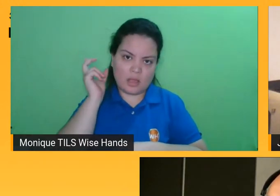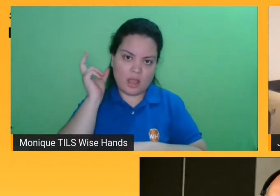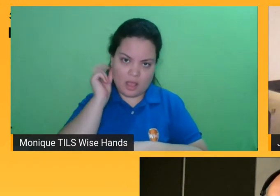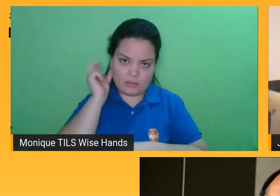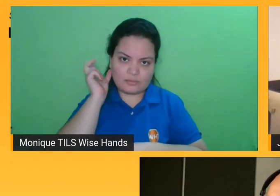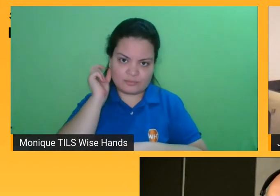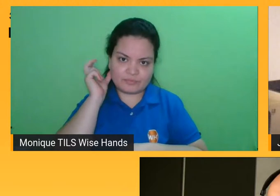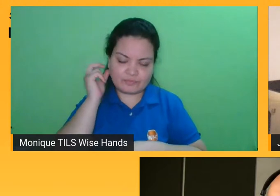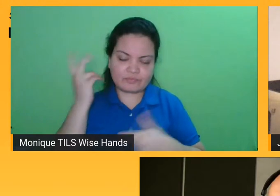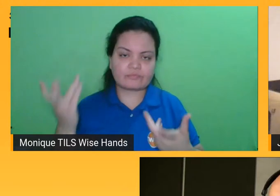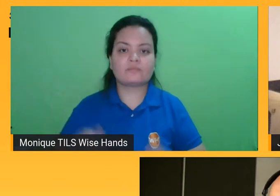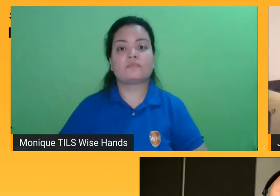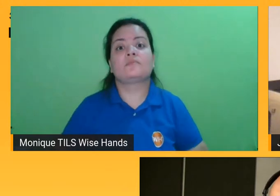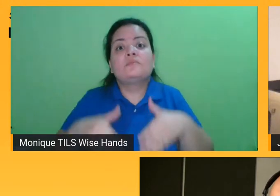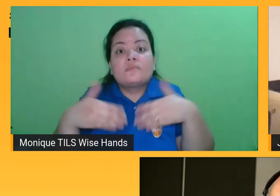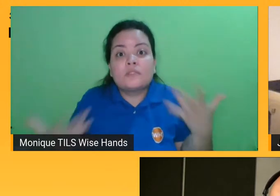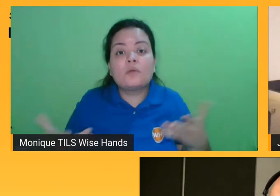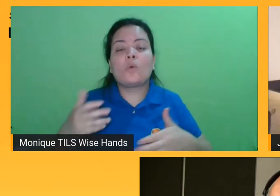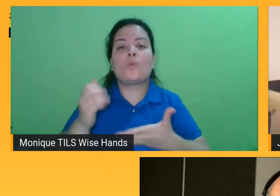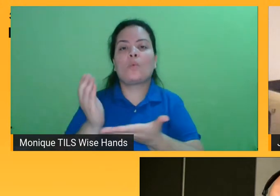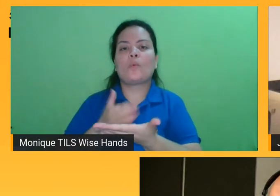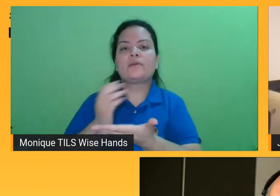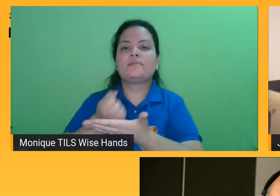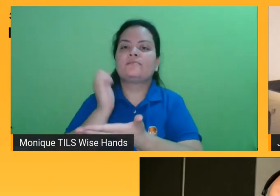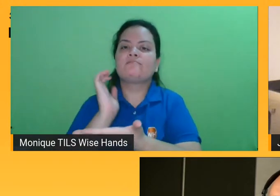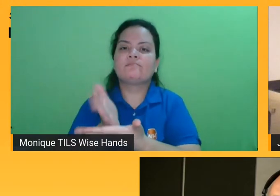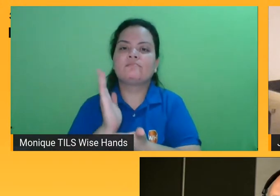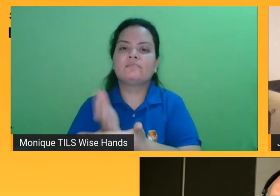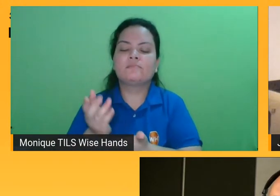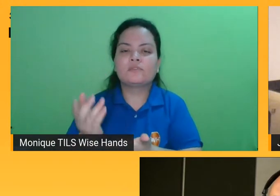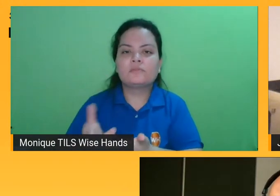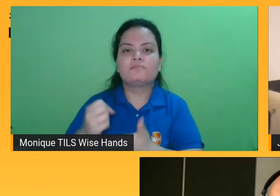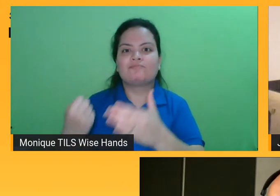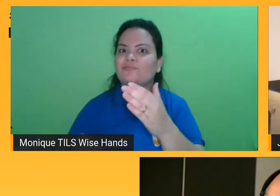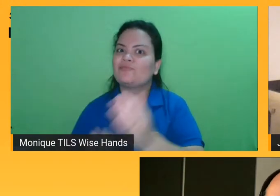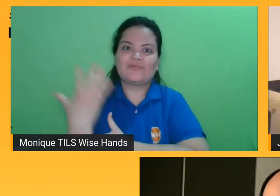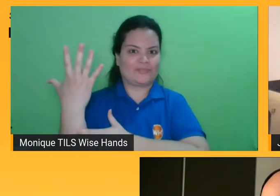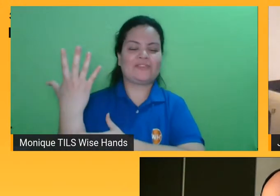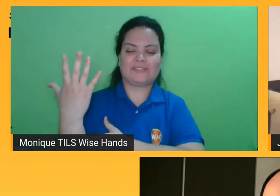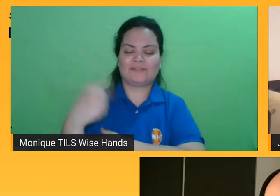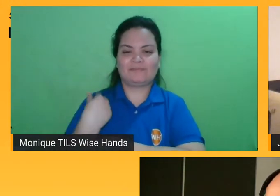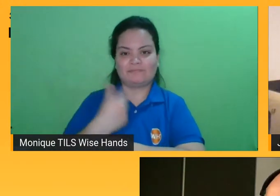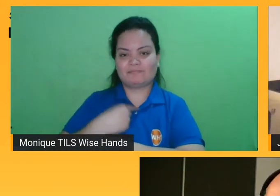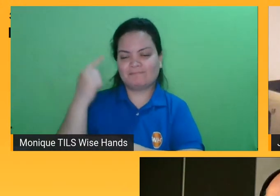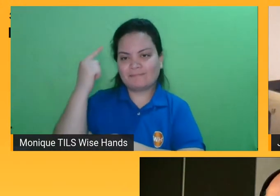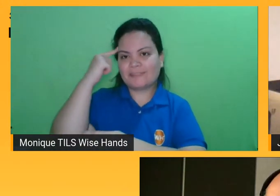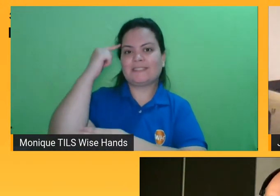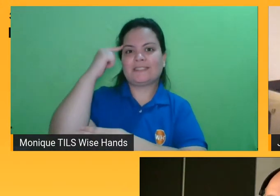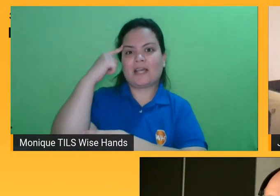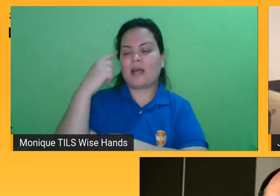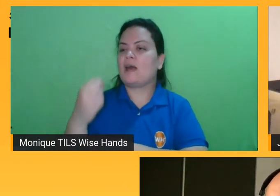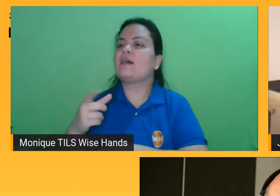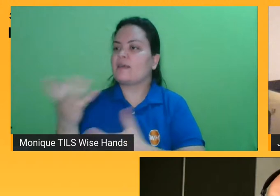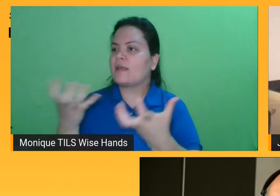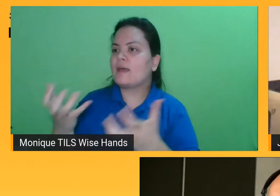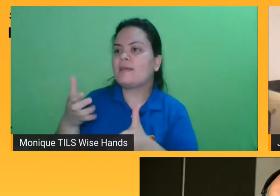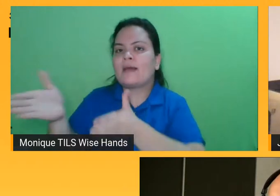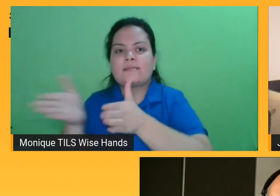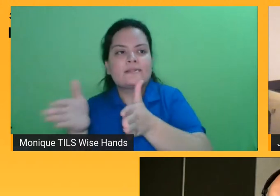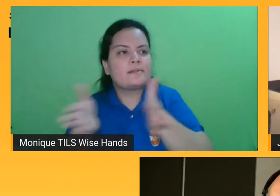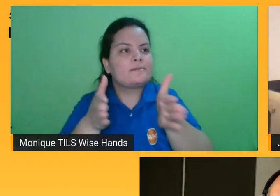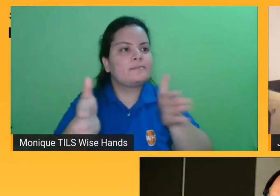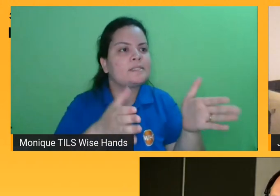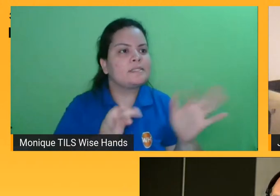Então, o SL Book veio nesse momento onde a gente pensava em acessibilizar conteúdos, milhões de conteúdos que a gente hoje tem